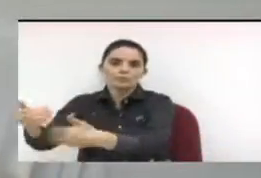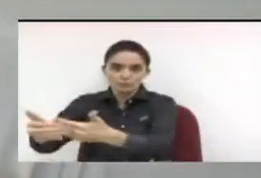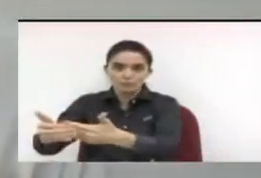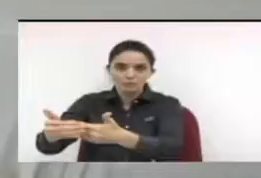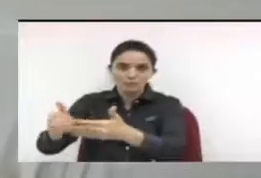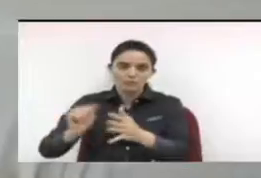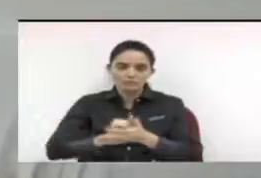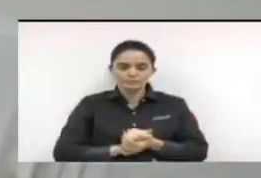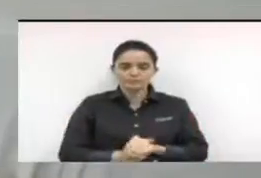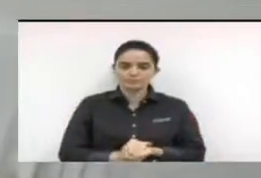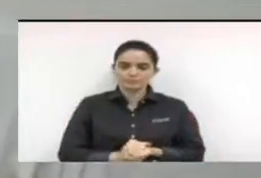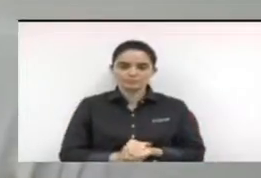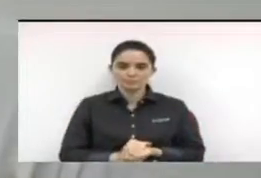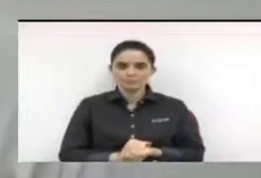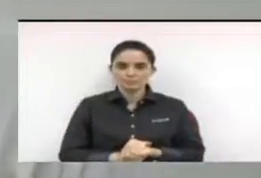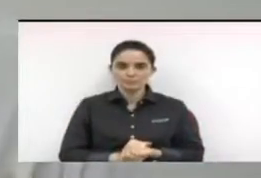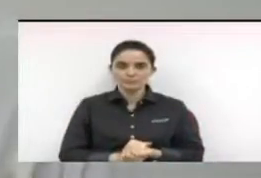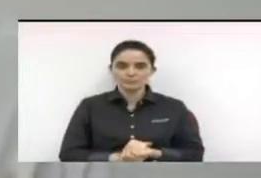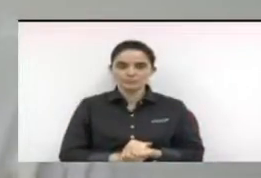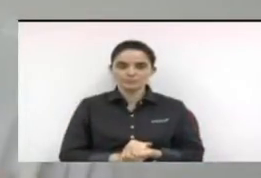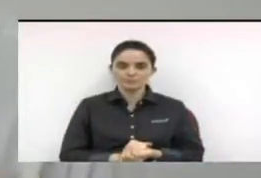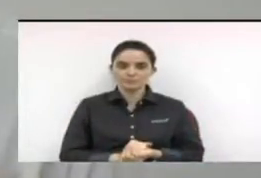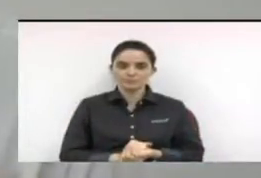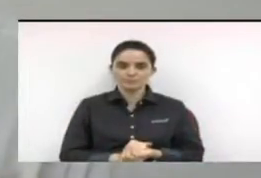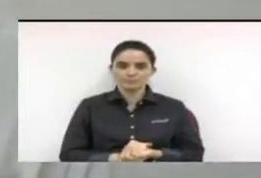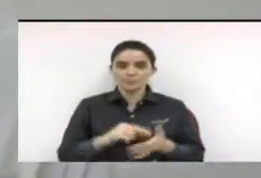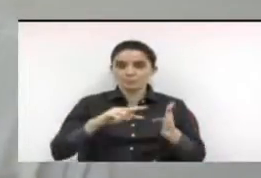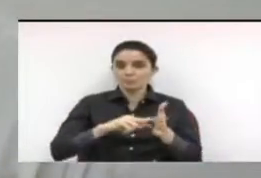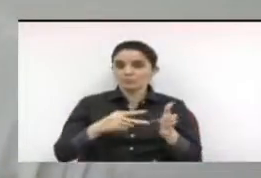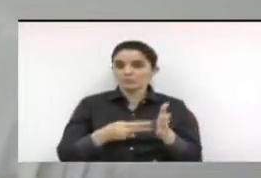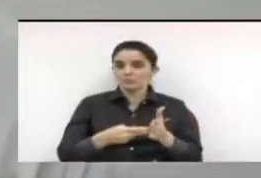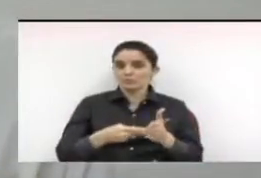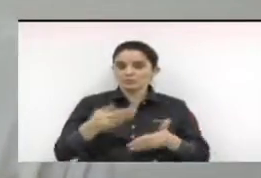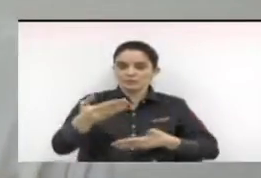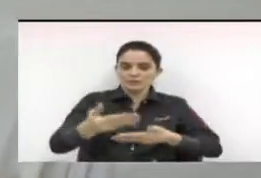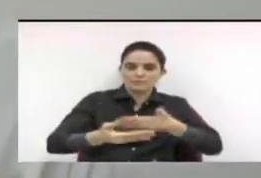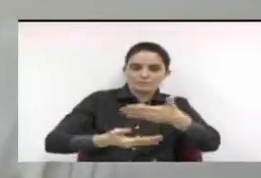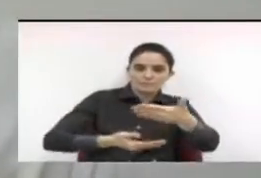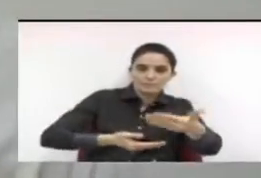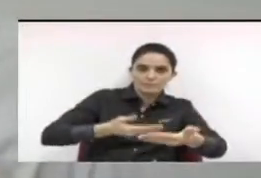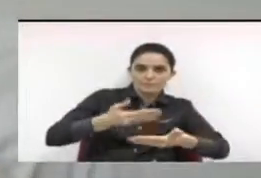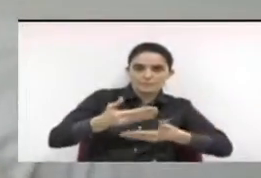característica do OP, do orçamento participativo, que é a participação popular.